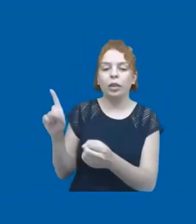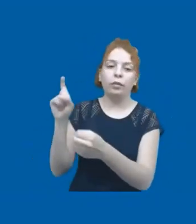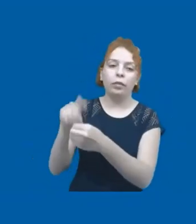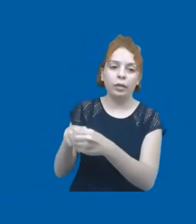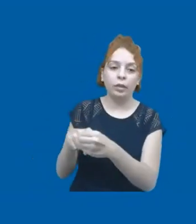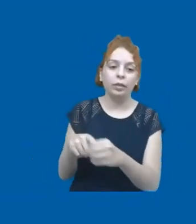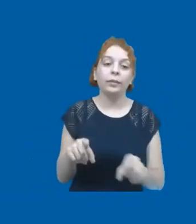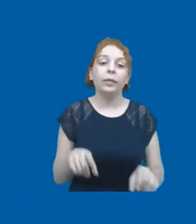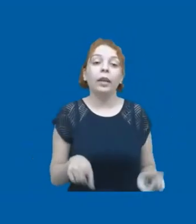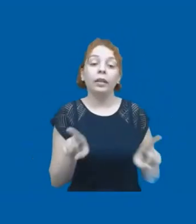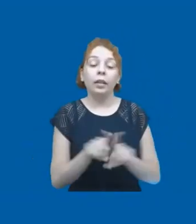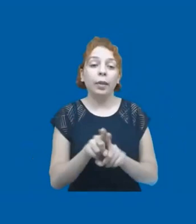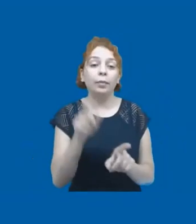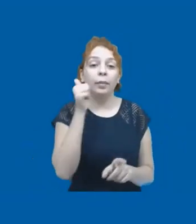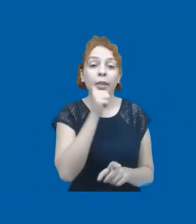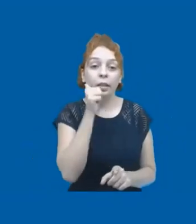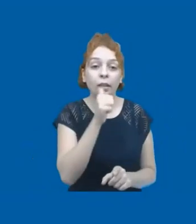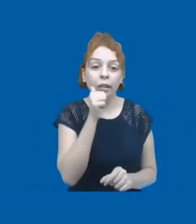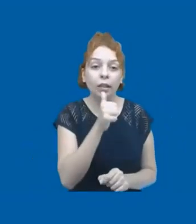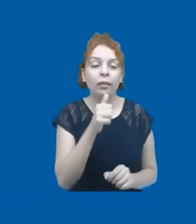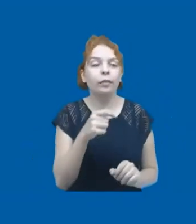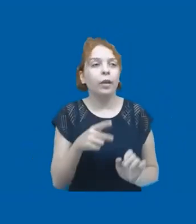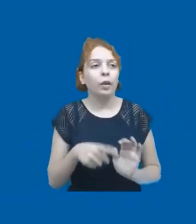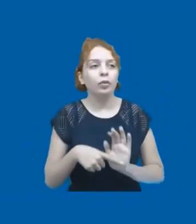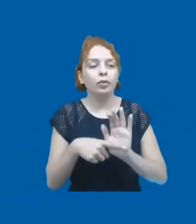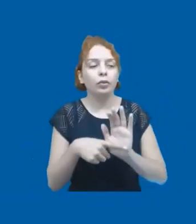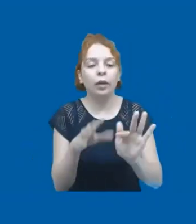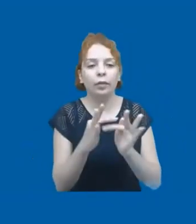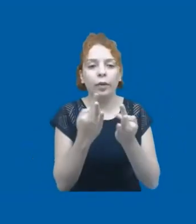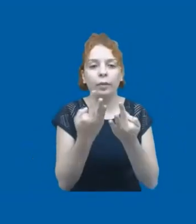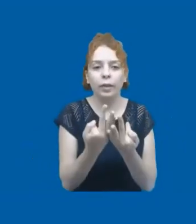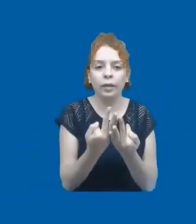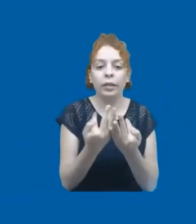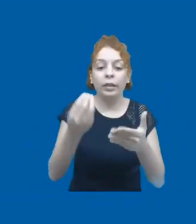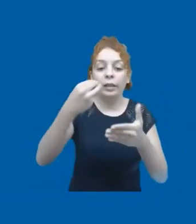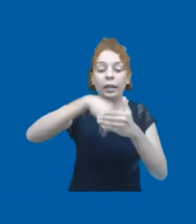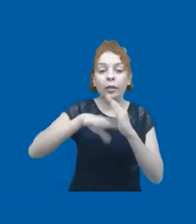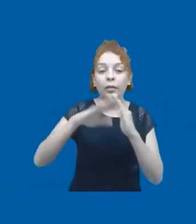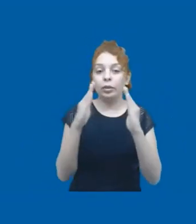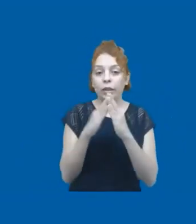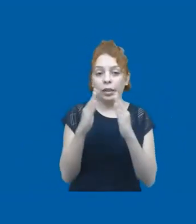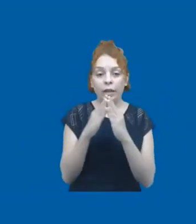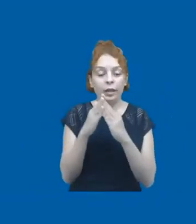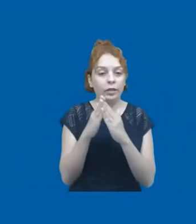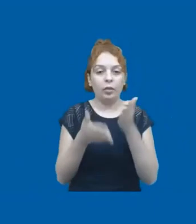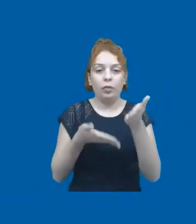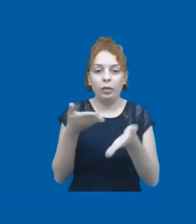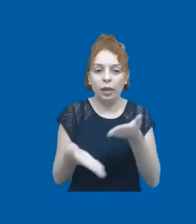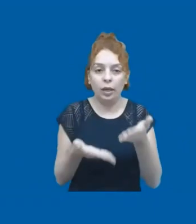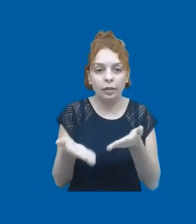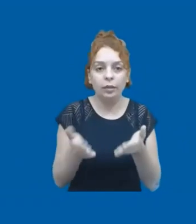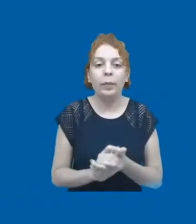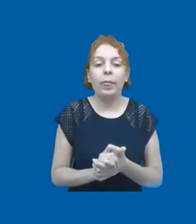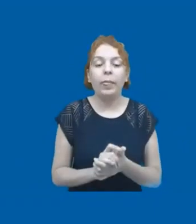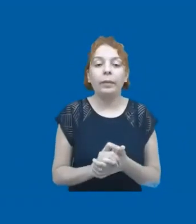meninas, por sua vez, também, muitas vezes, iam ajudar as famílias em tarefas domésticas, em outras questões dentro de